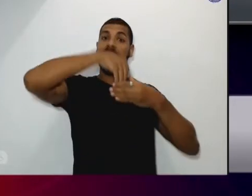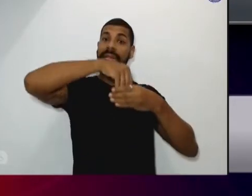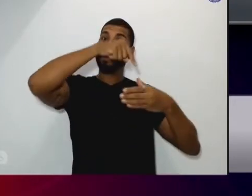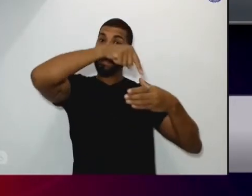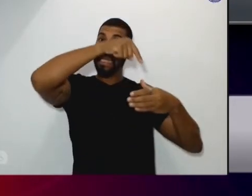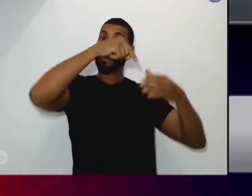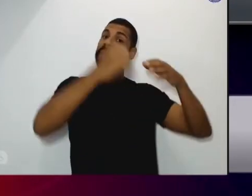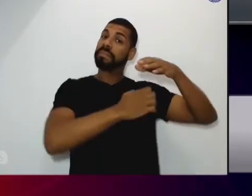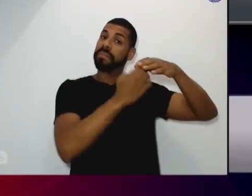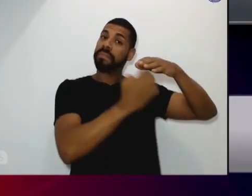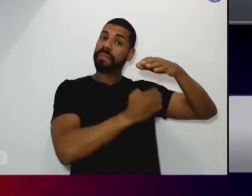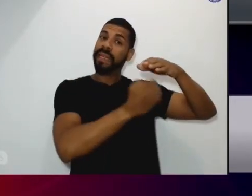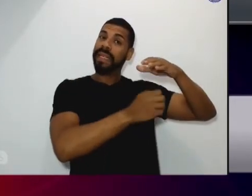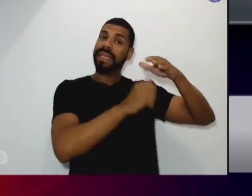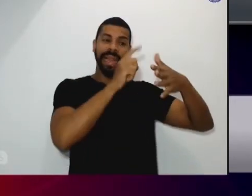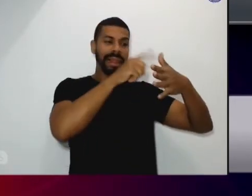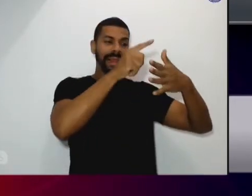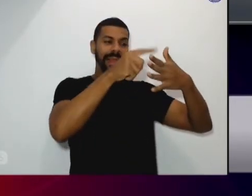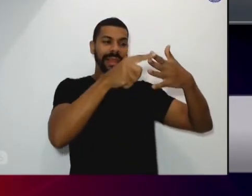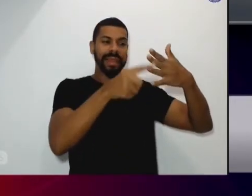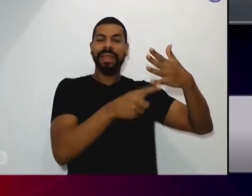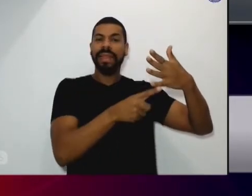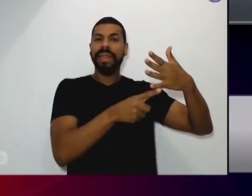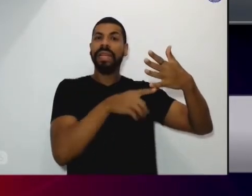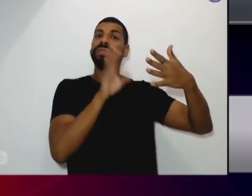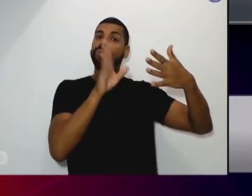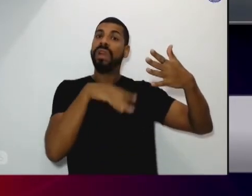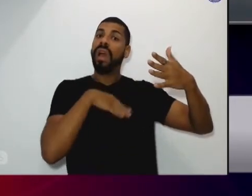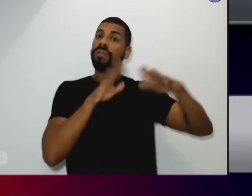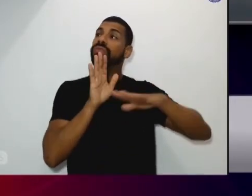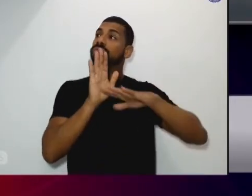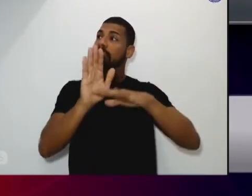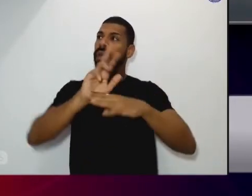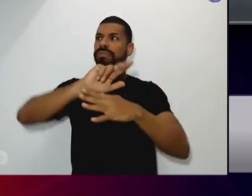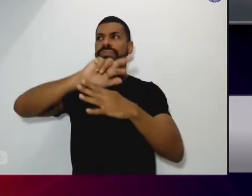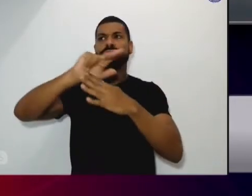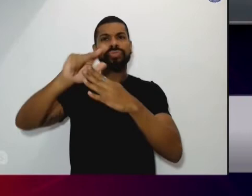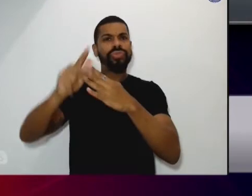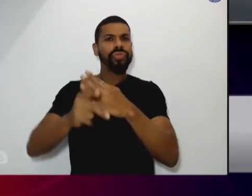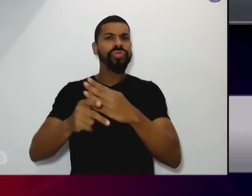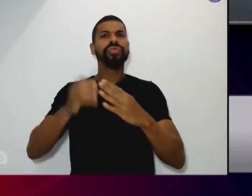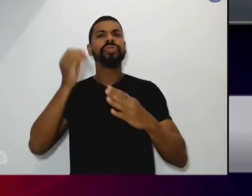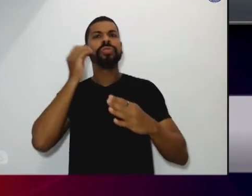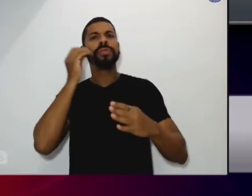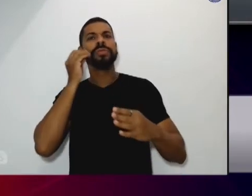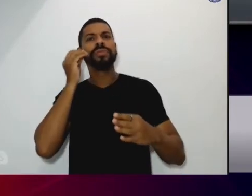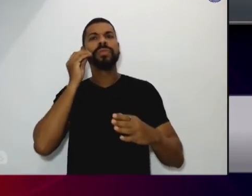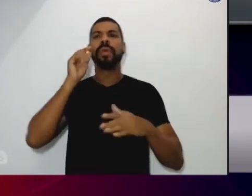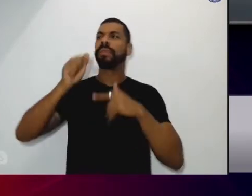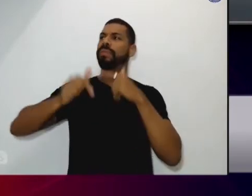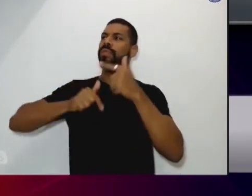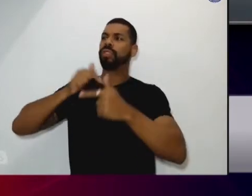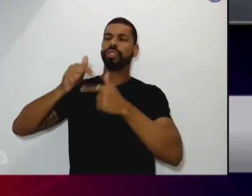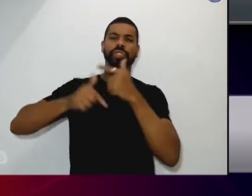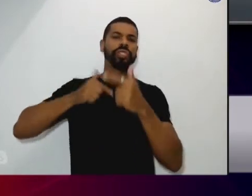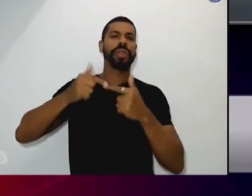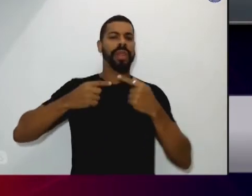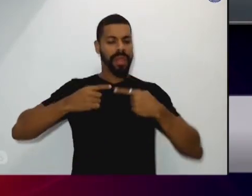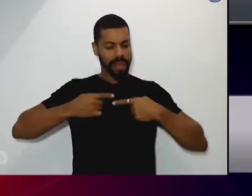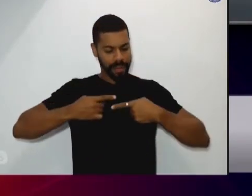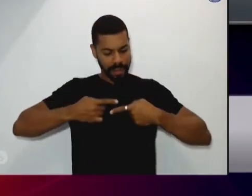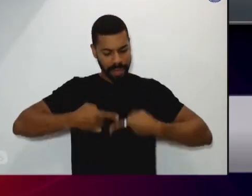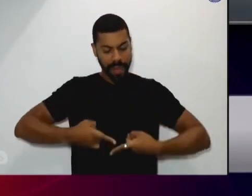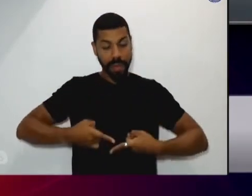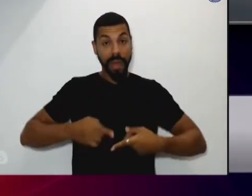programas já ajudaram ajudaram muitas pessoas no tratamento dessa depressão dessas tentativas ou não de